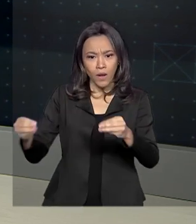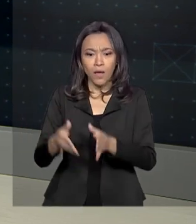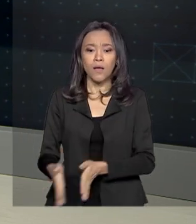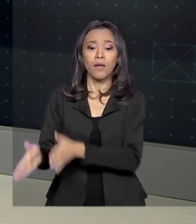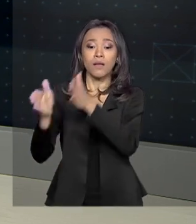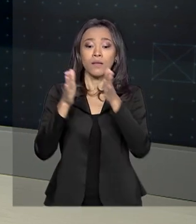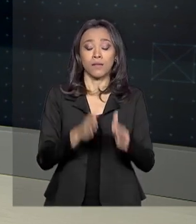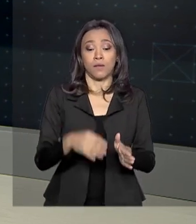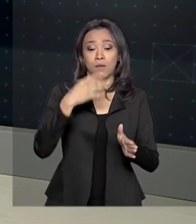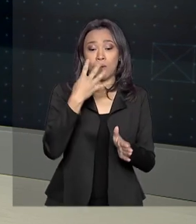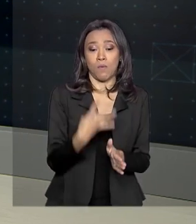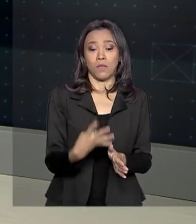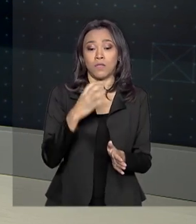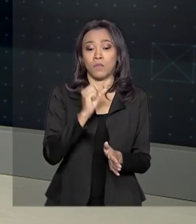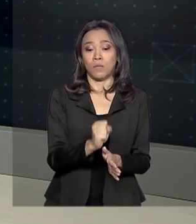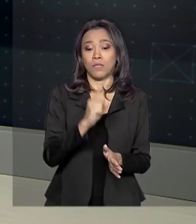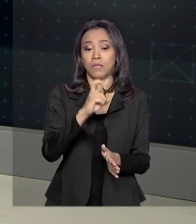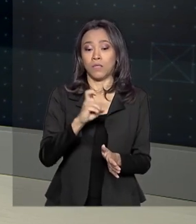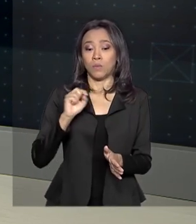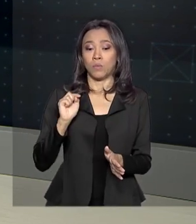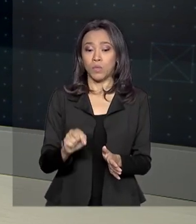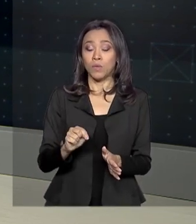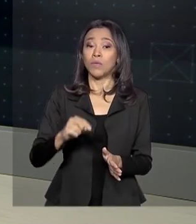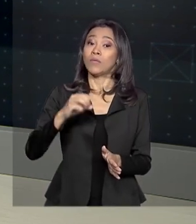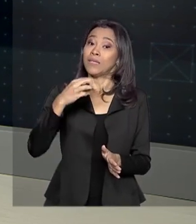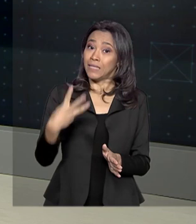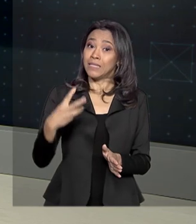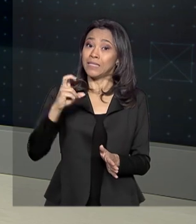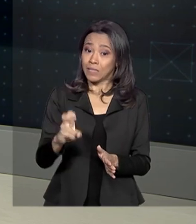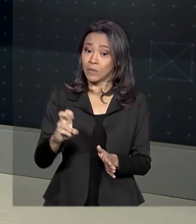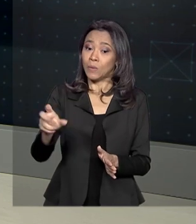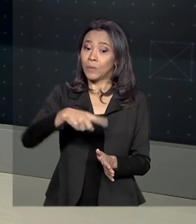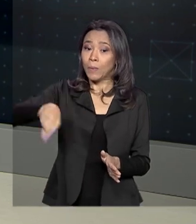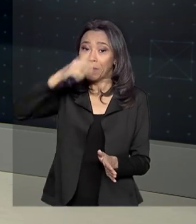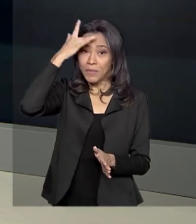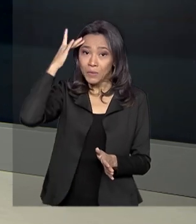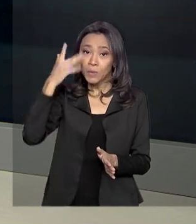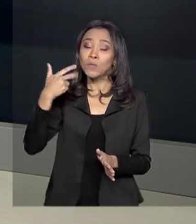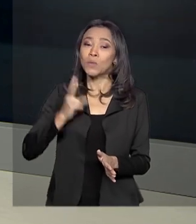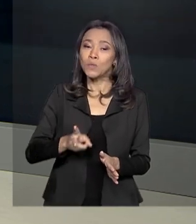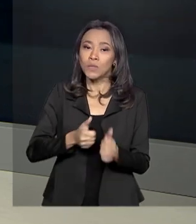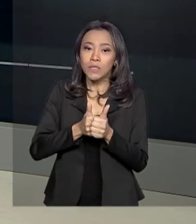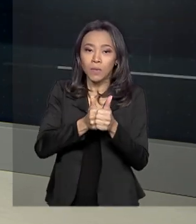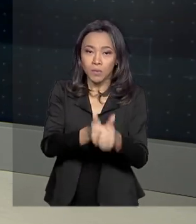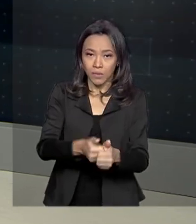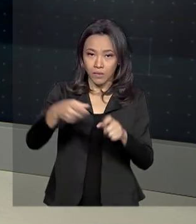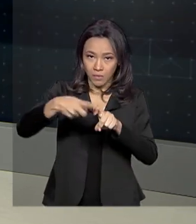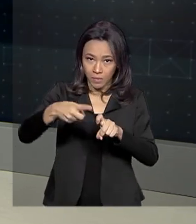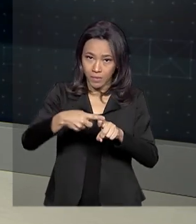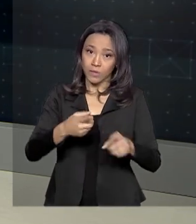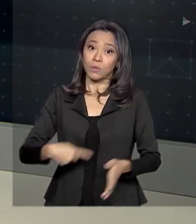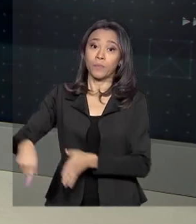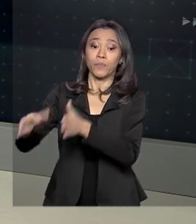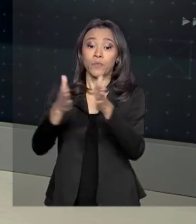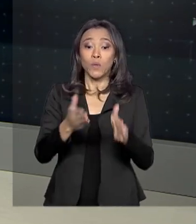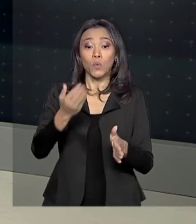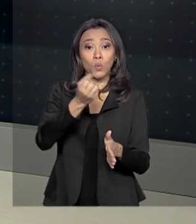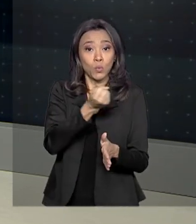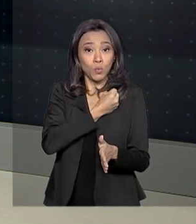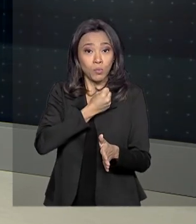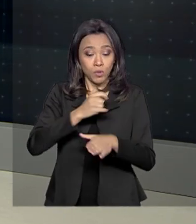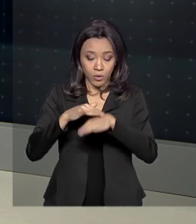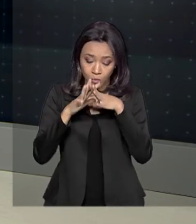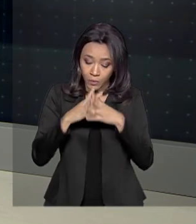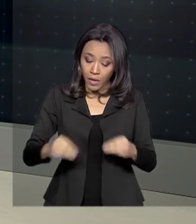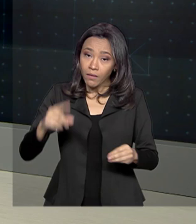485.035 pessoas ainda seguem em acompanhamento médico. O número de curados também representa